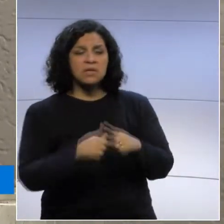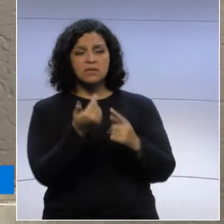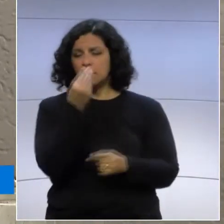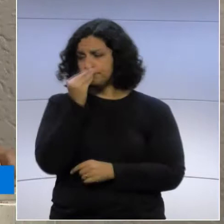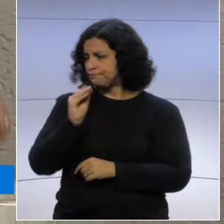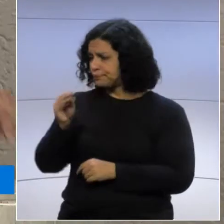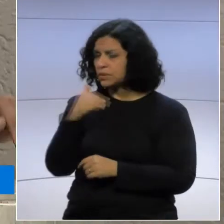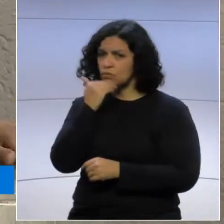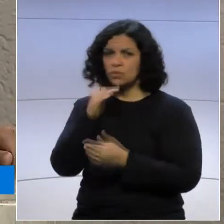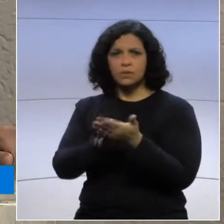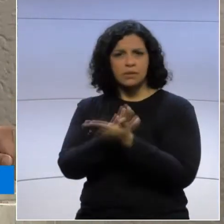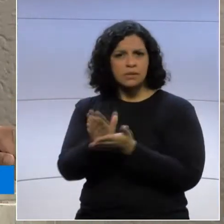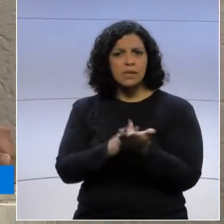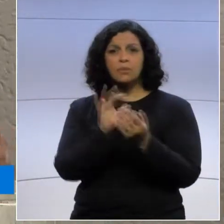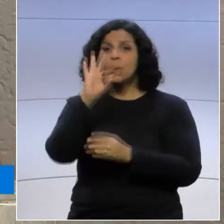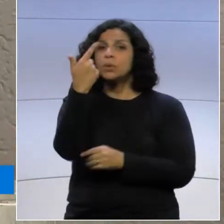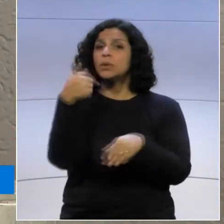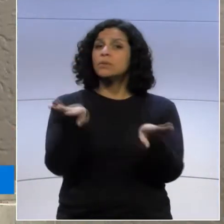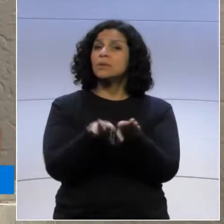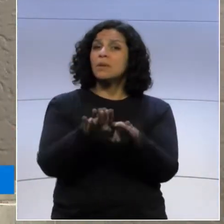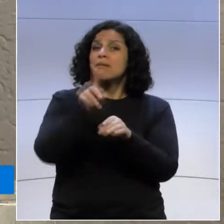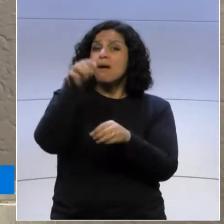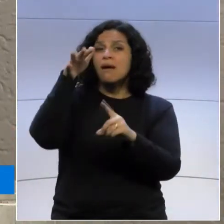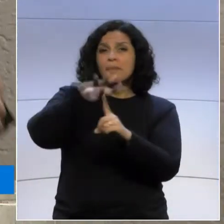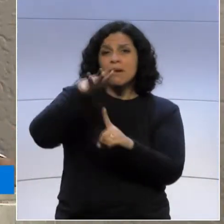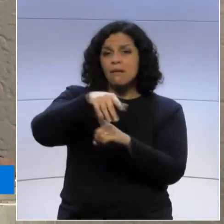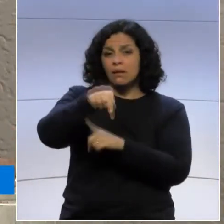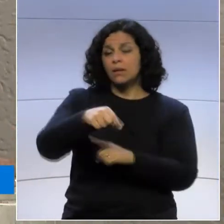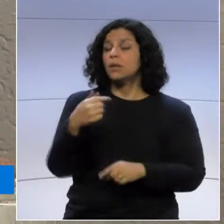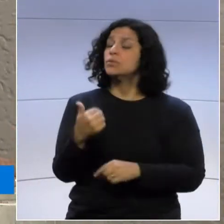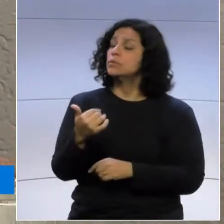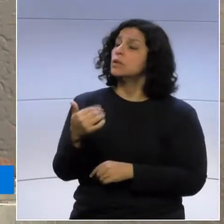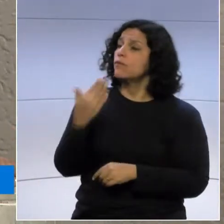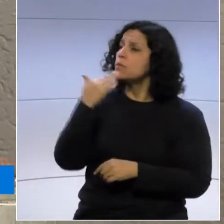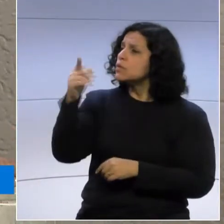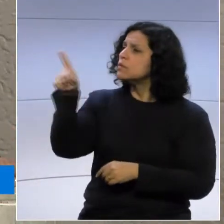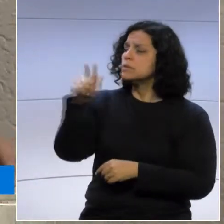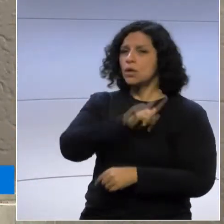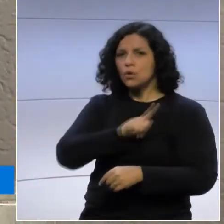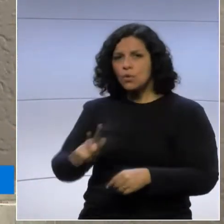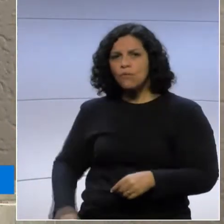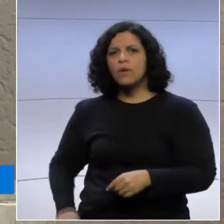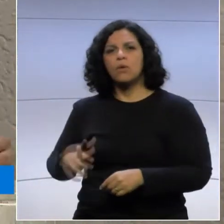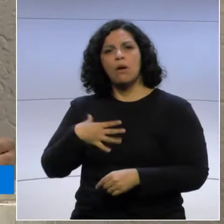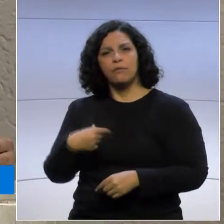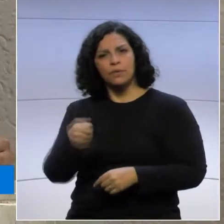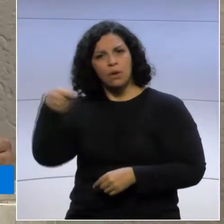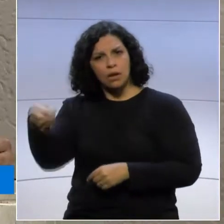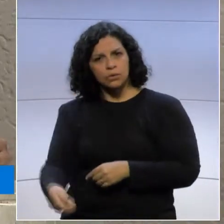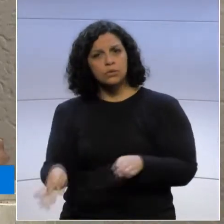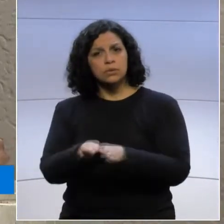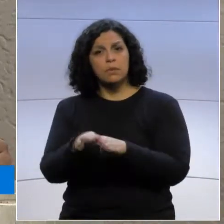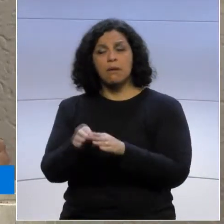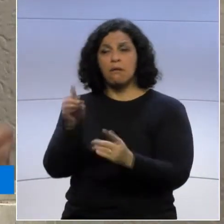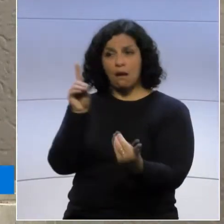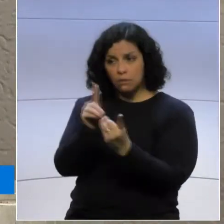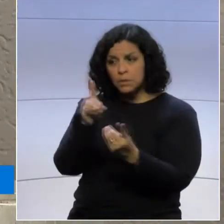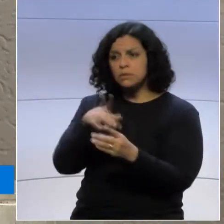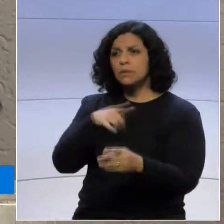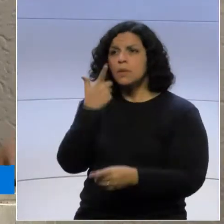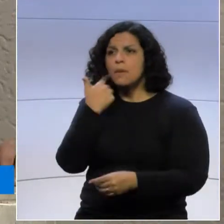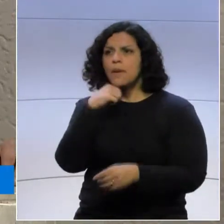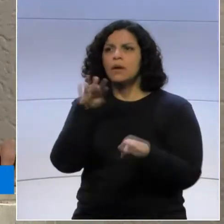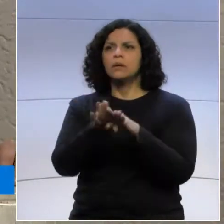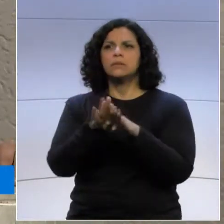toda essa questão que veio acontecer aqui no seu estado. Então, governador Ratinho Júnior, peço que encarecidamente, que o senhor atenda o meu pai, deputado federal,